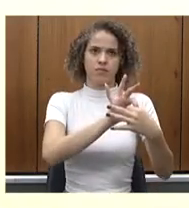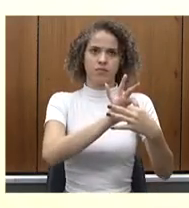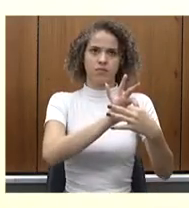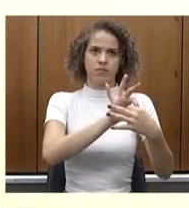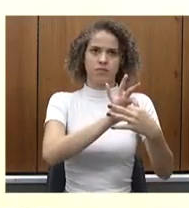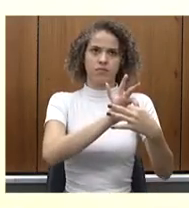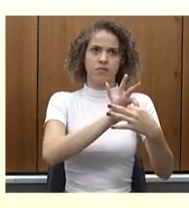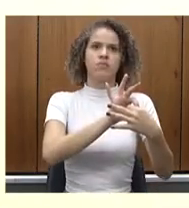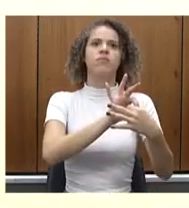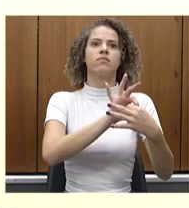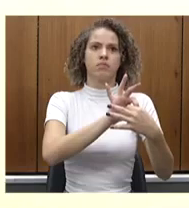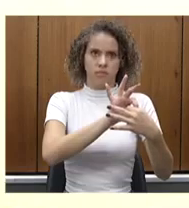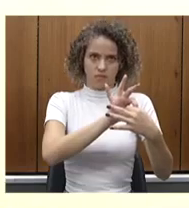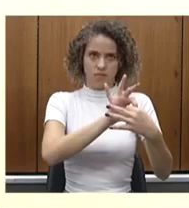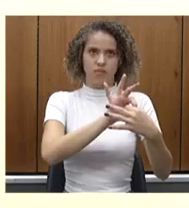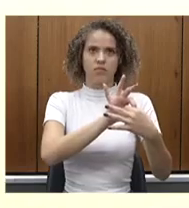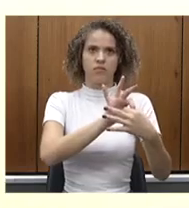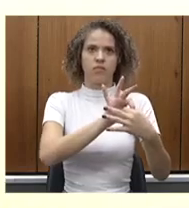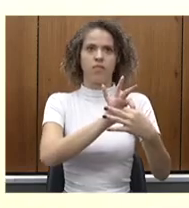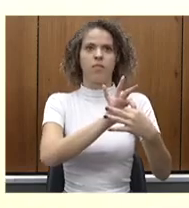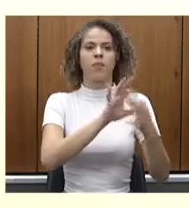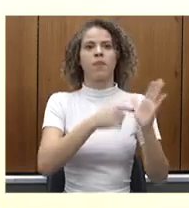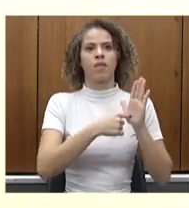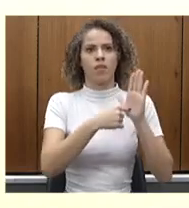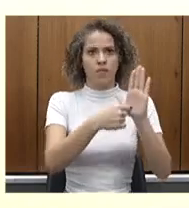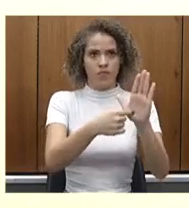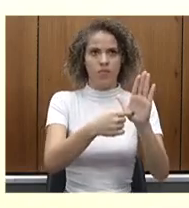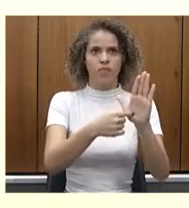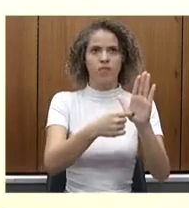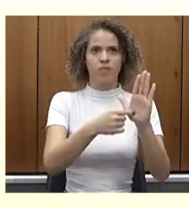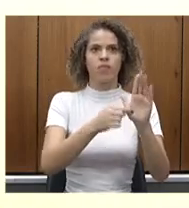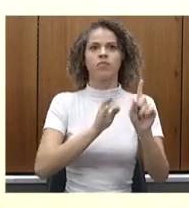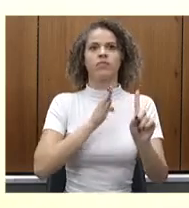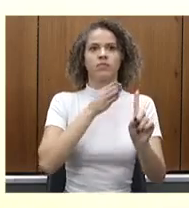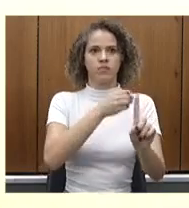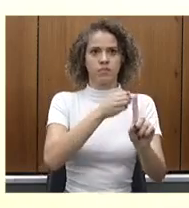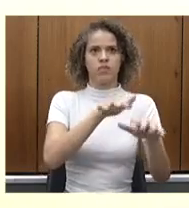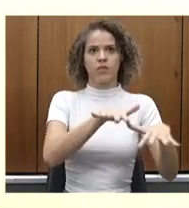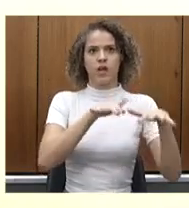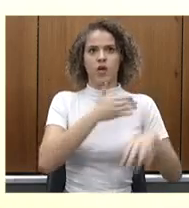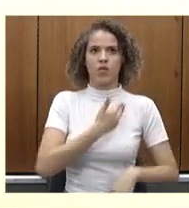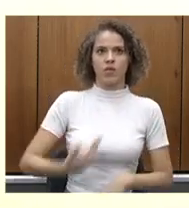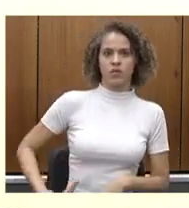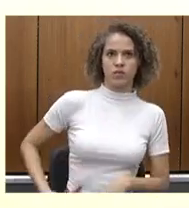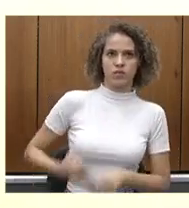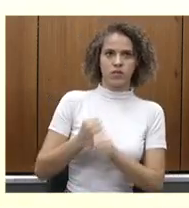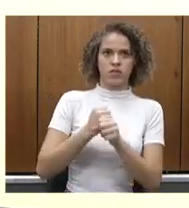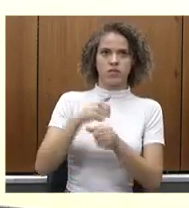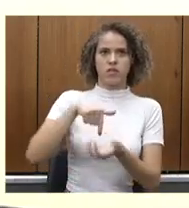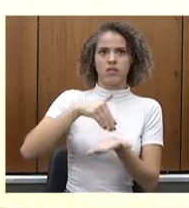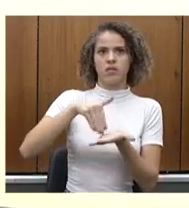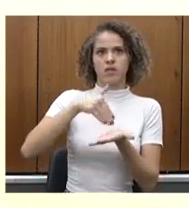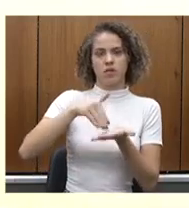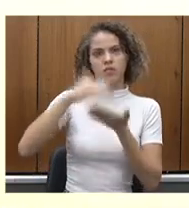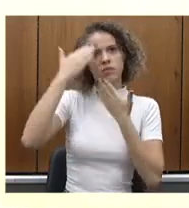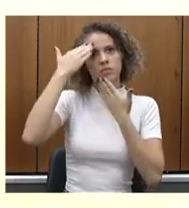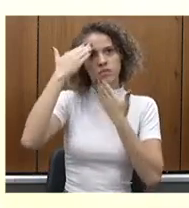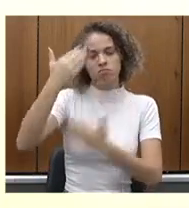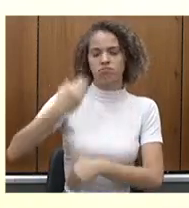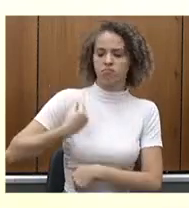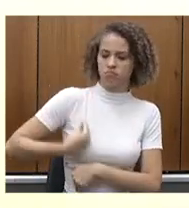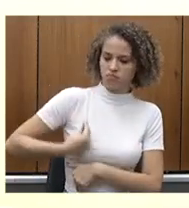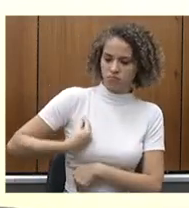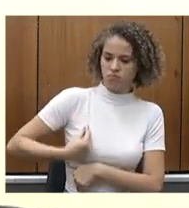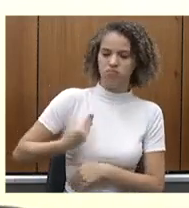dessa gestão que se encerra do atual governo, no primeiro mandato do governador Romeu Zemba. Secretário, muito obrigado pela presteza de